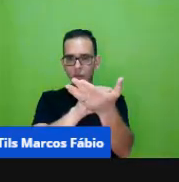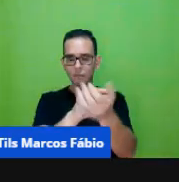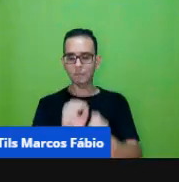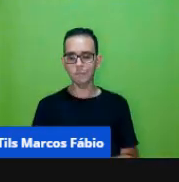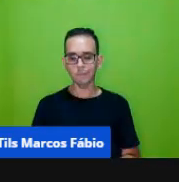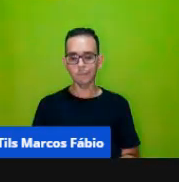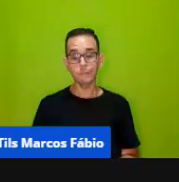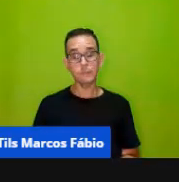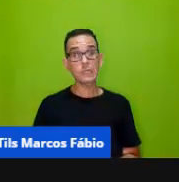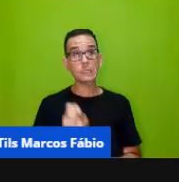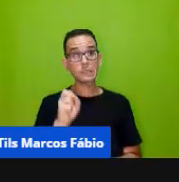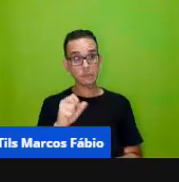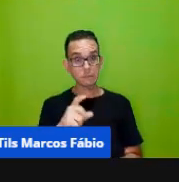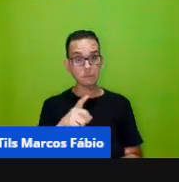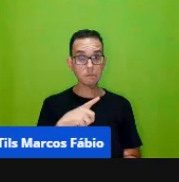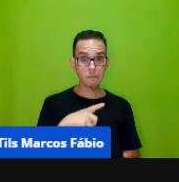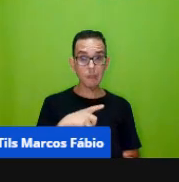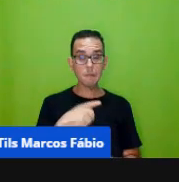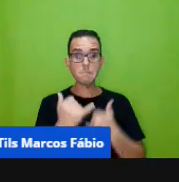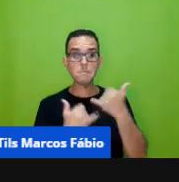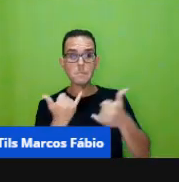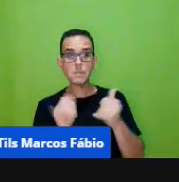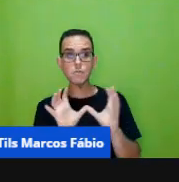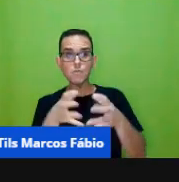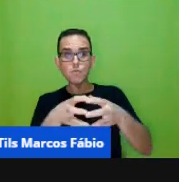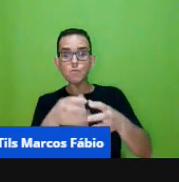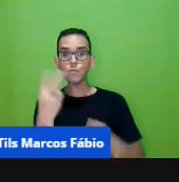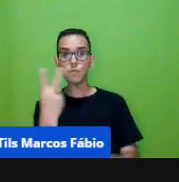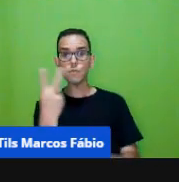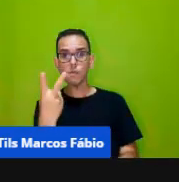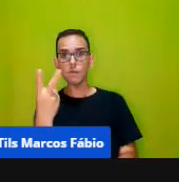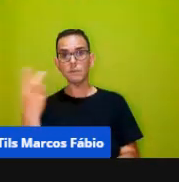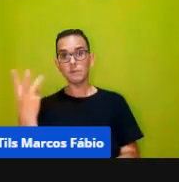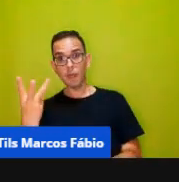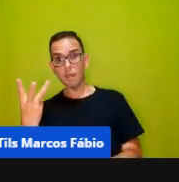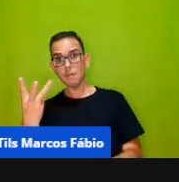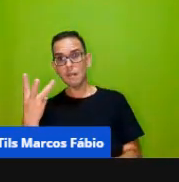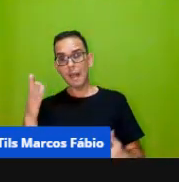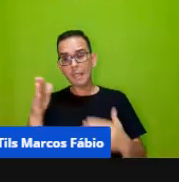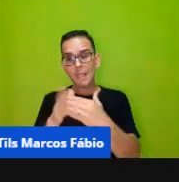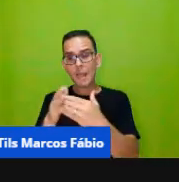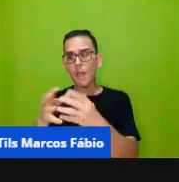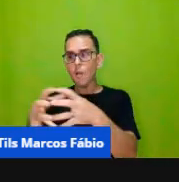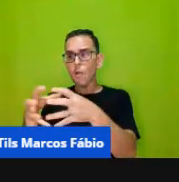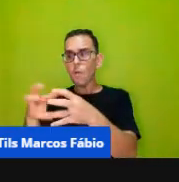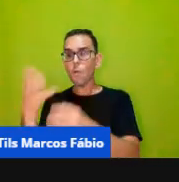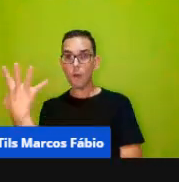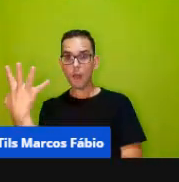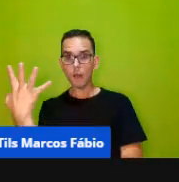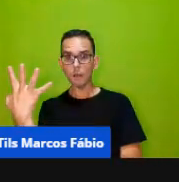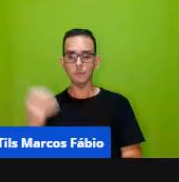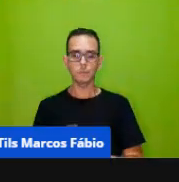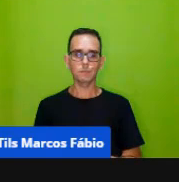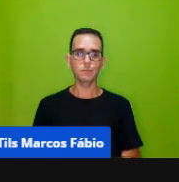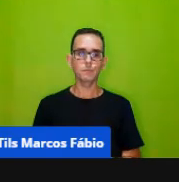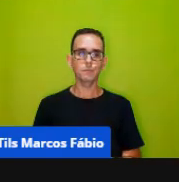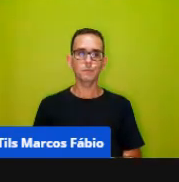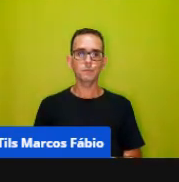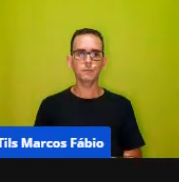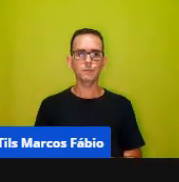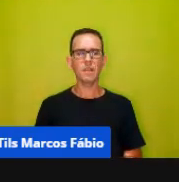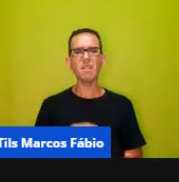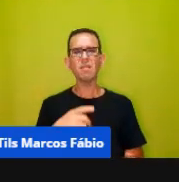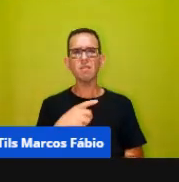jogar com uma turma de grupo dois três até o quatro iniciando o grupo quatro e eu tenho como